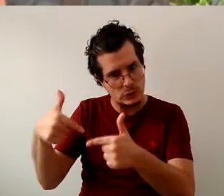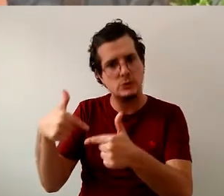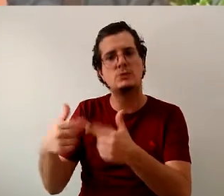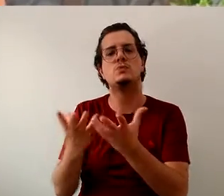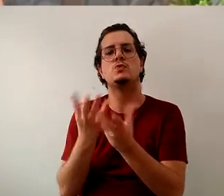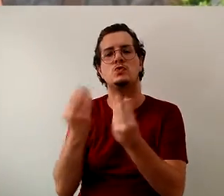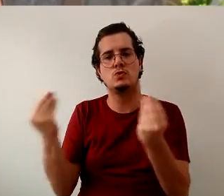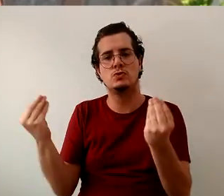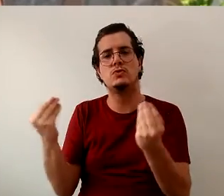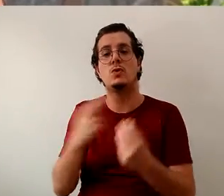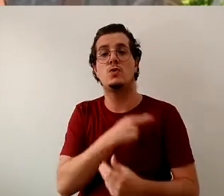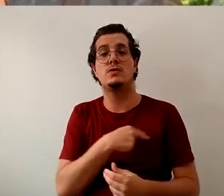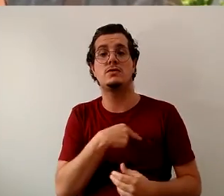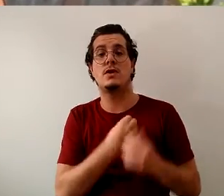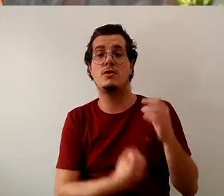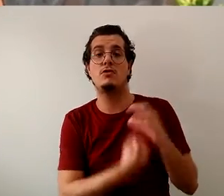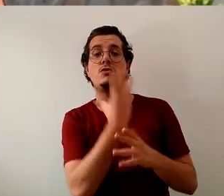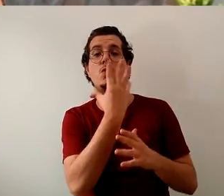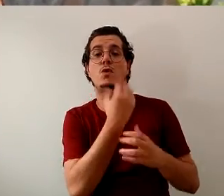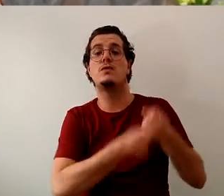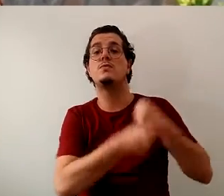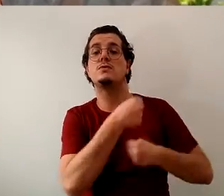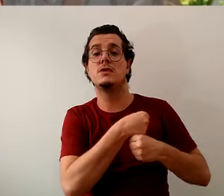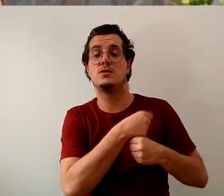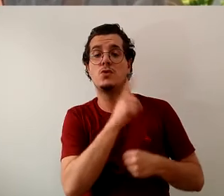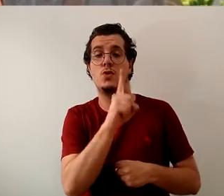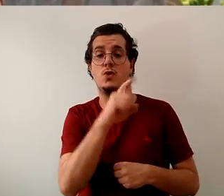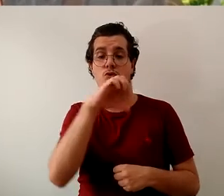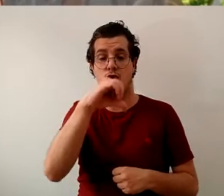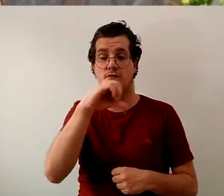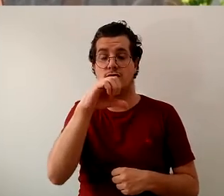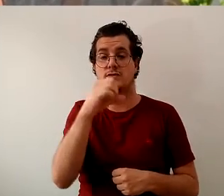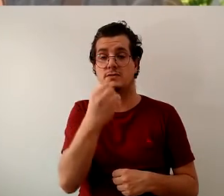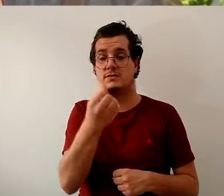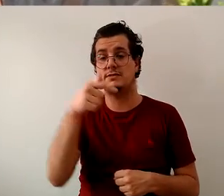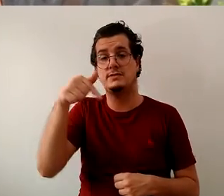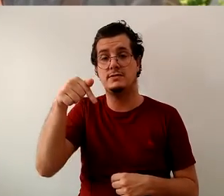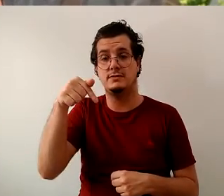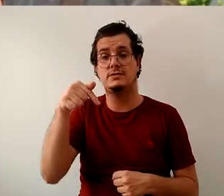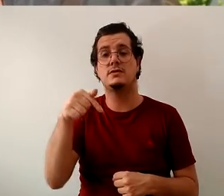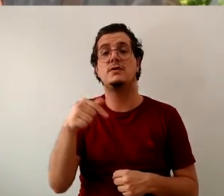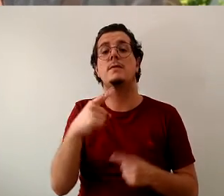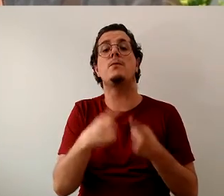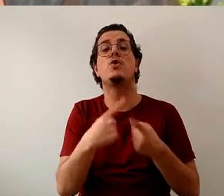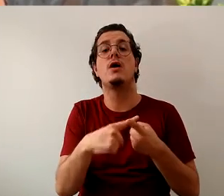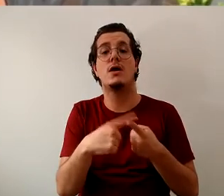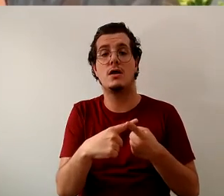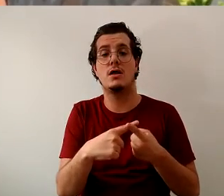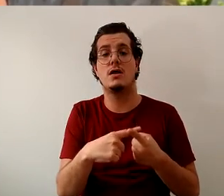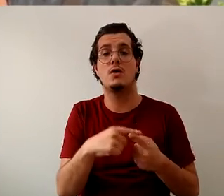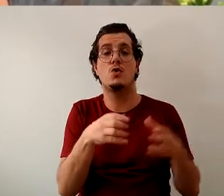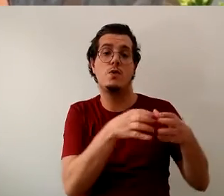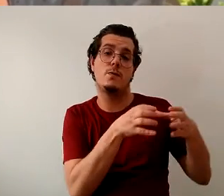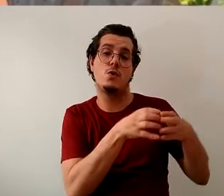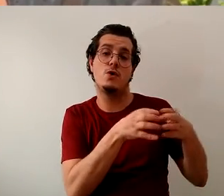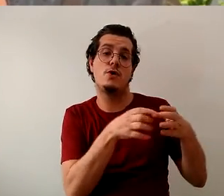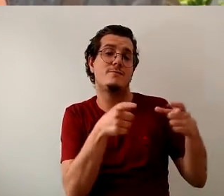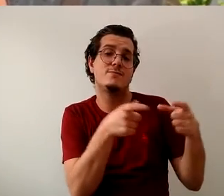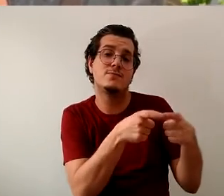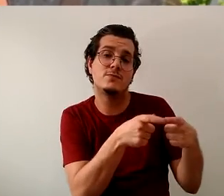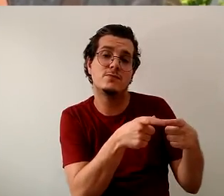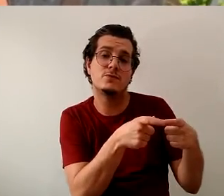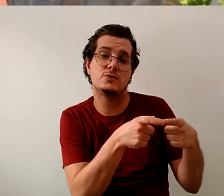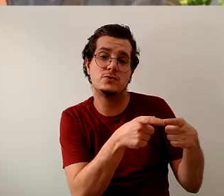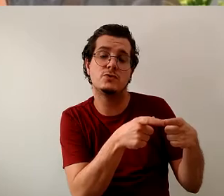foi criada em 1970 para um pequeno grupo que